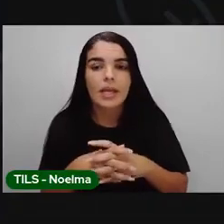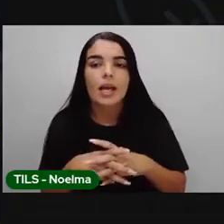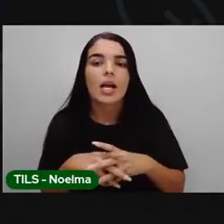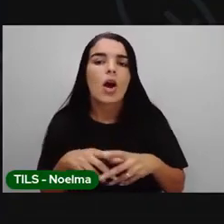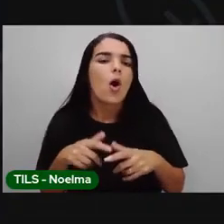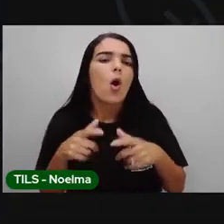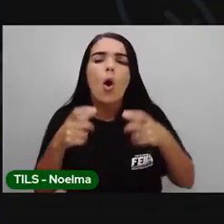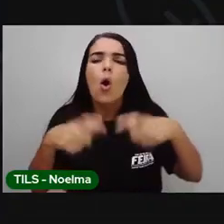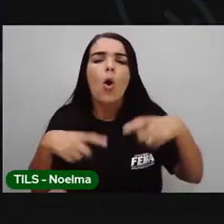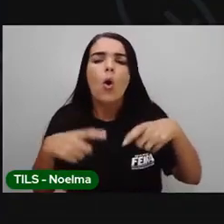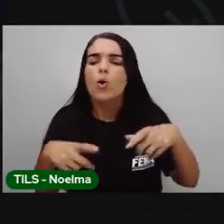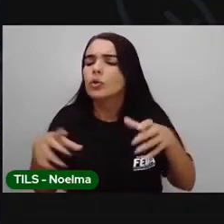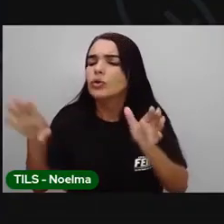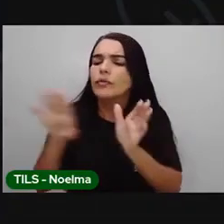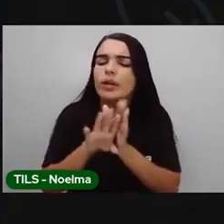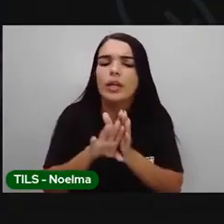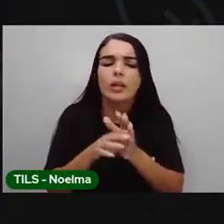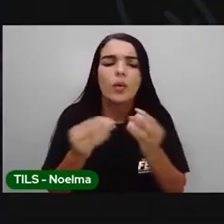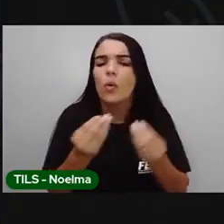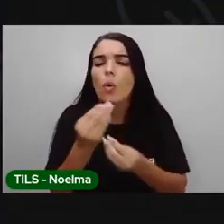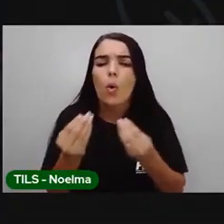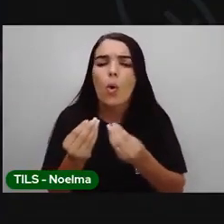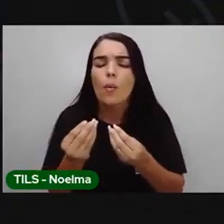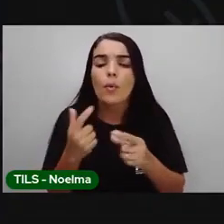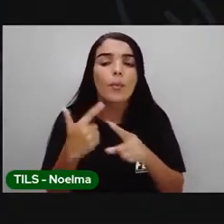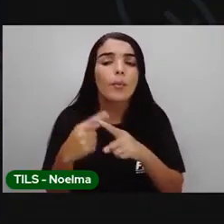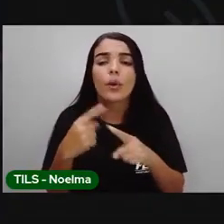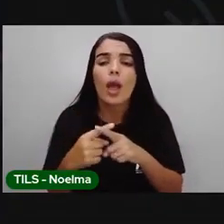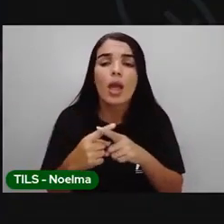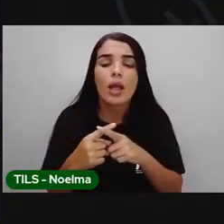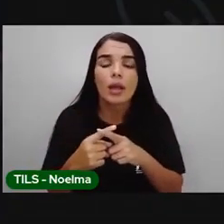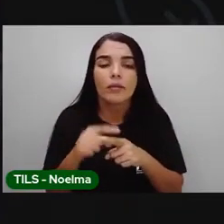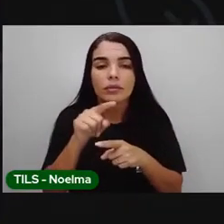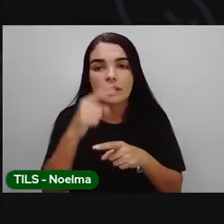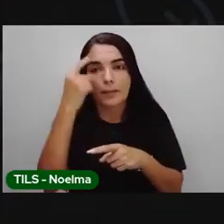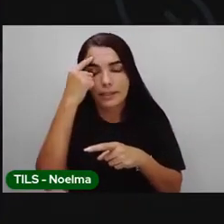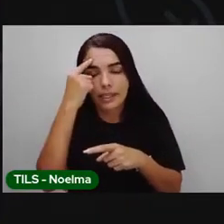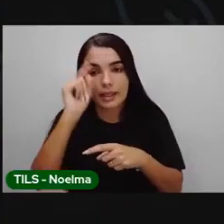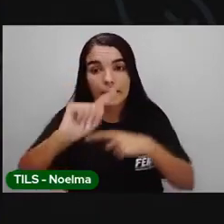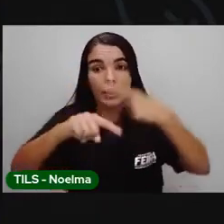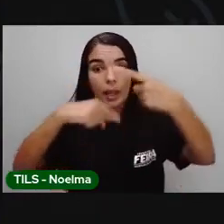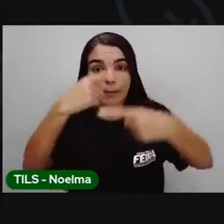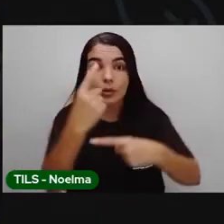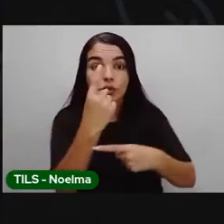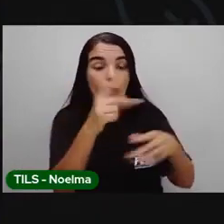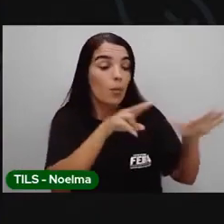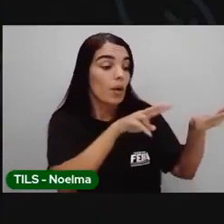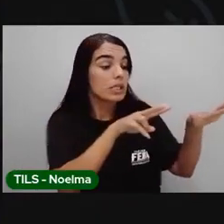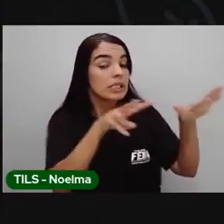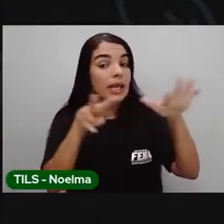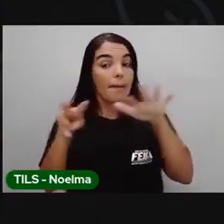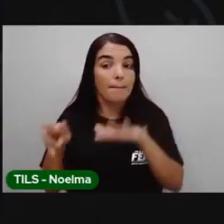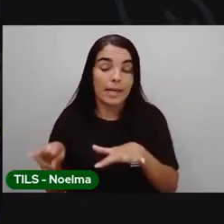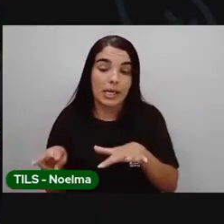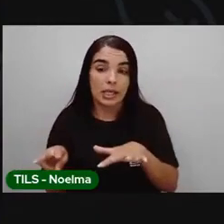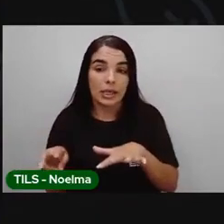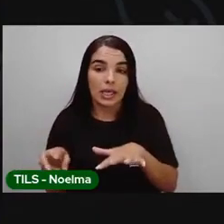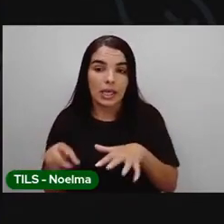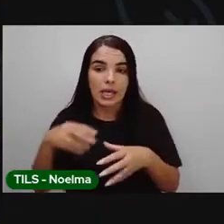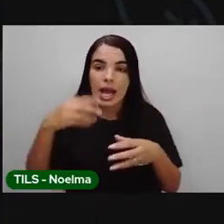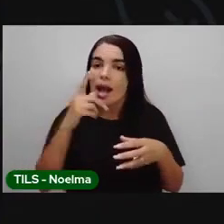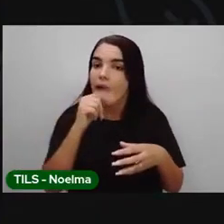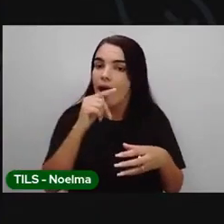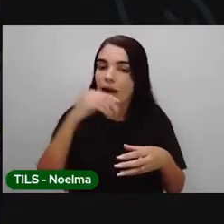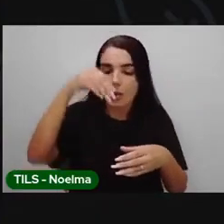onde veio as gotinhas de água? A que conclusão você chegou? Após de uma semana, a unidade dentro do terrário está igual,